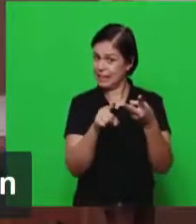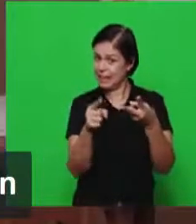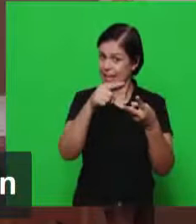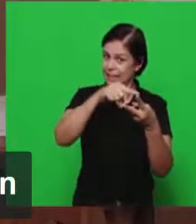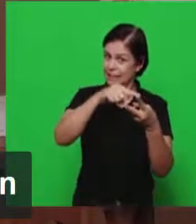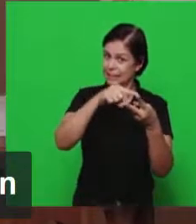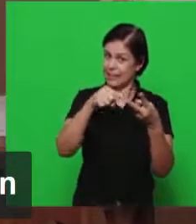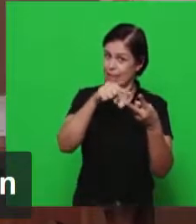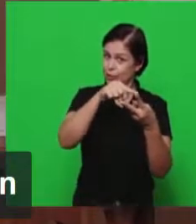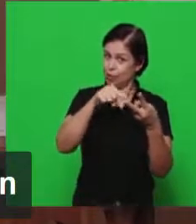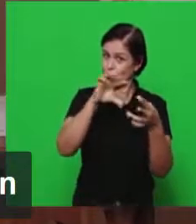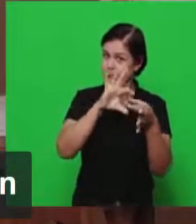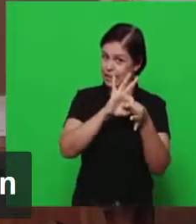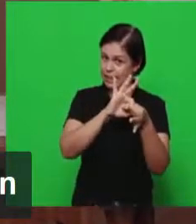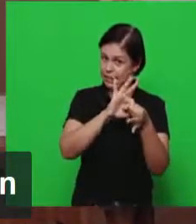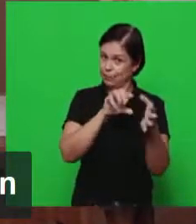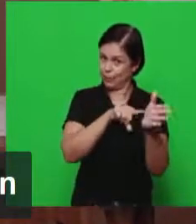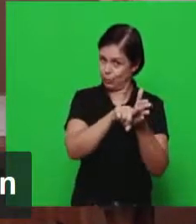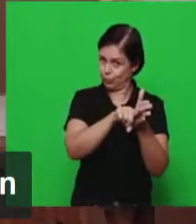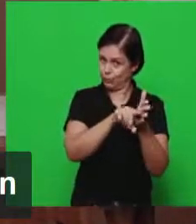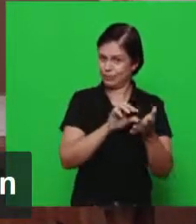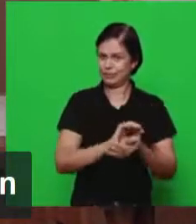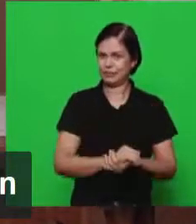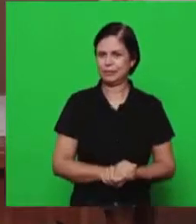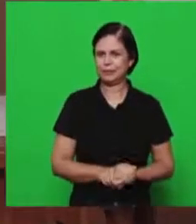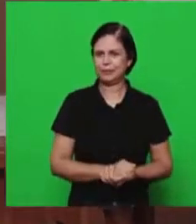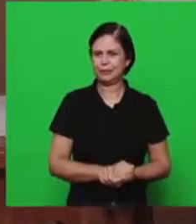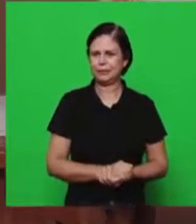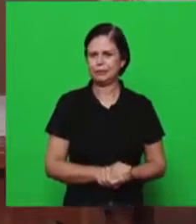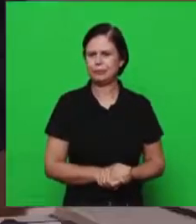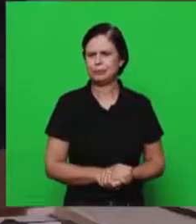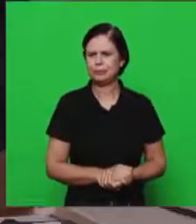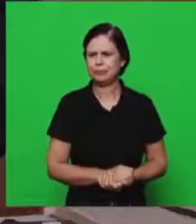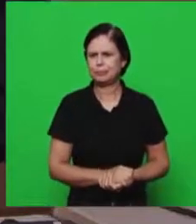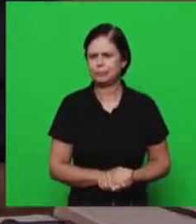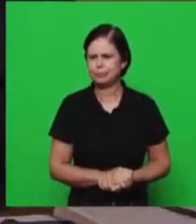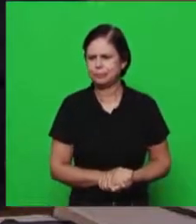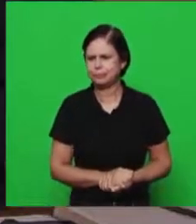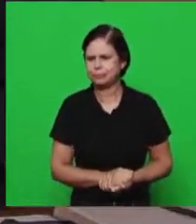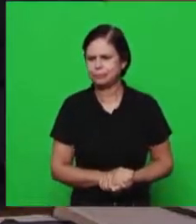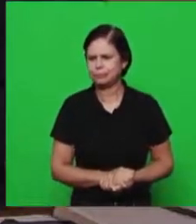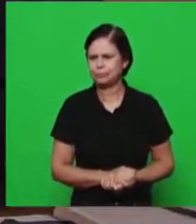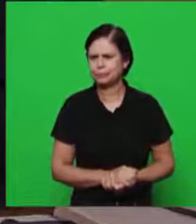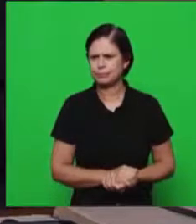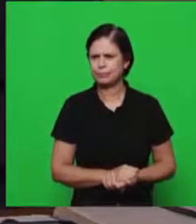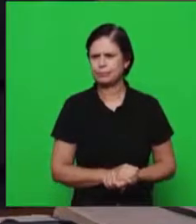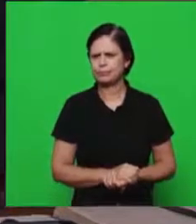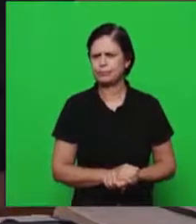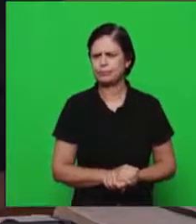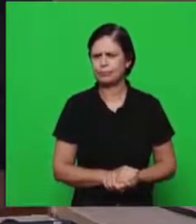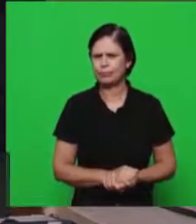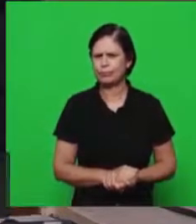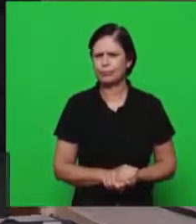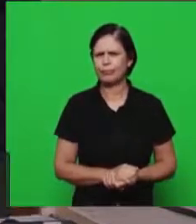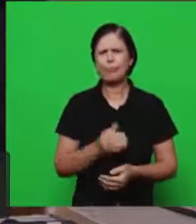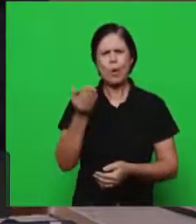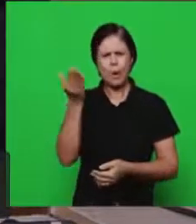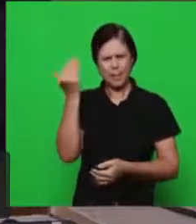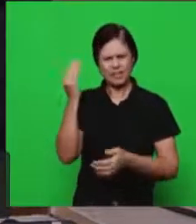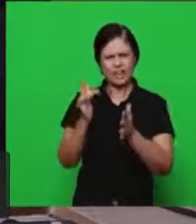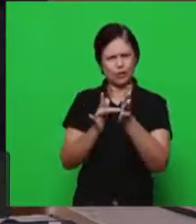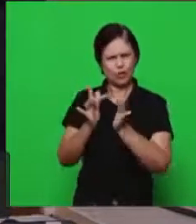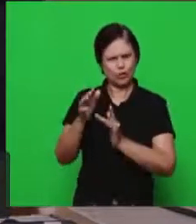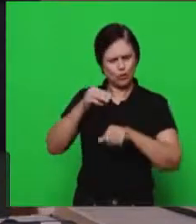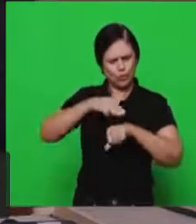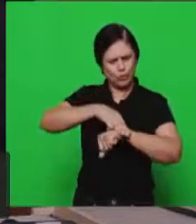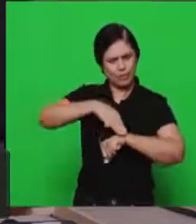os irmãos, vamos passar, então, aqui, à segunda pergunta. Levando-se em conta o ministério terreno do Senhor Jesus,